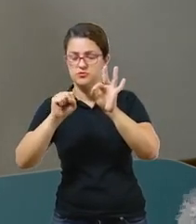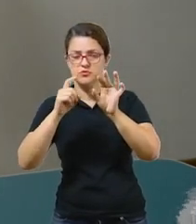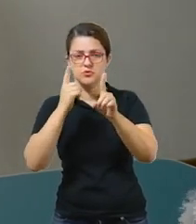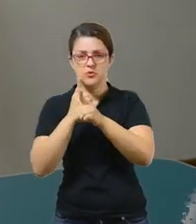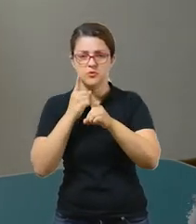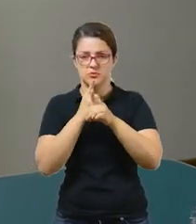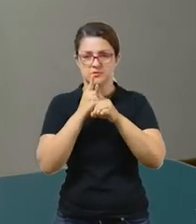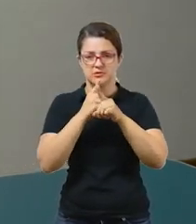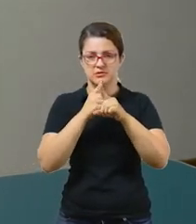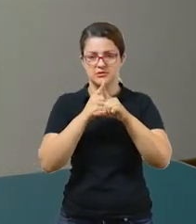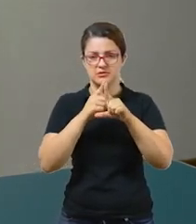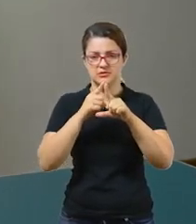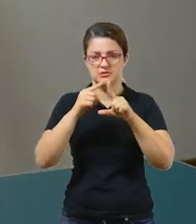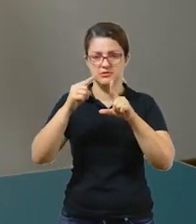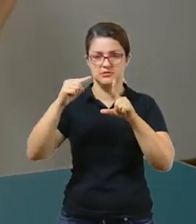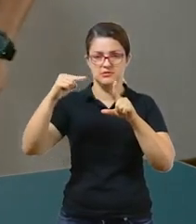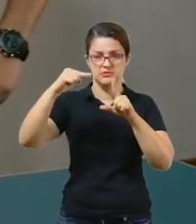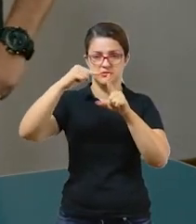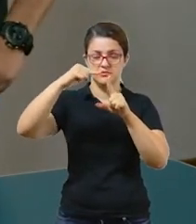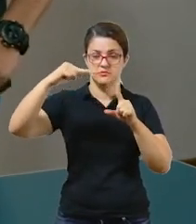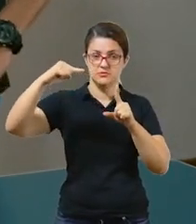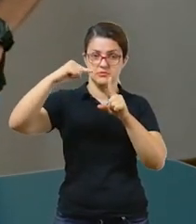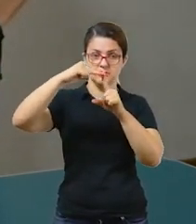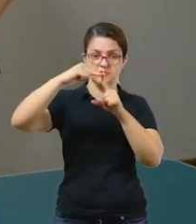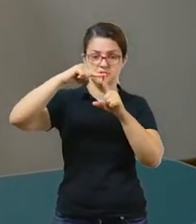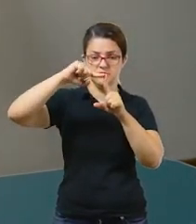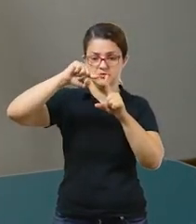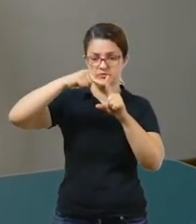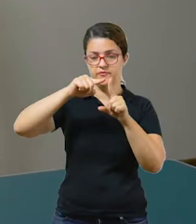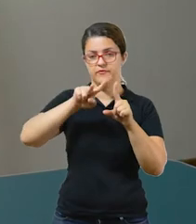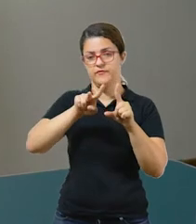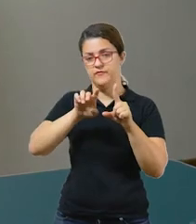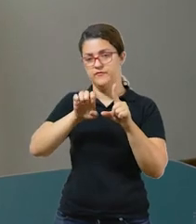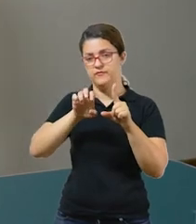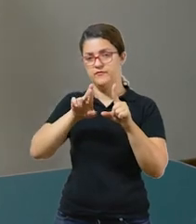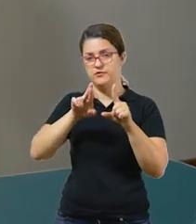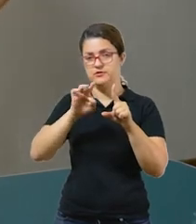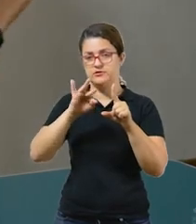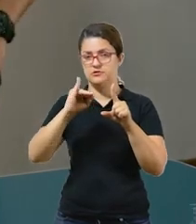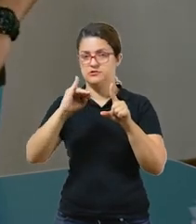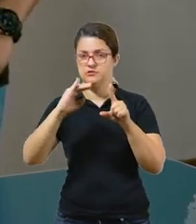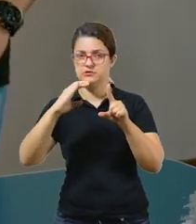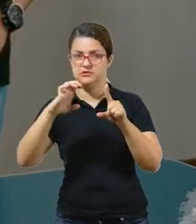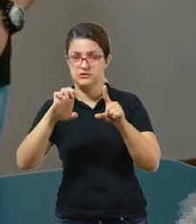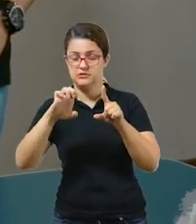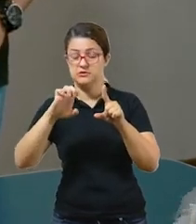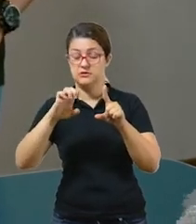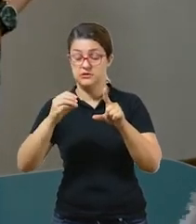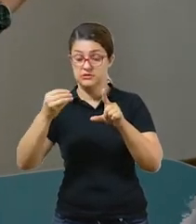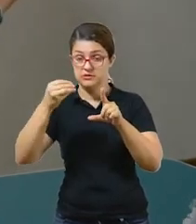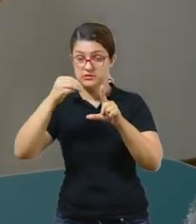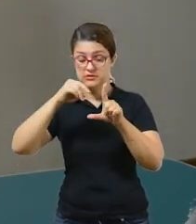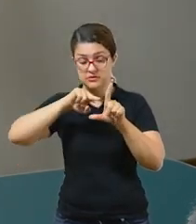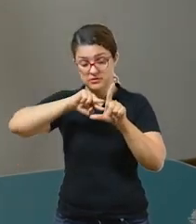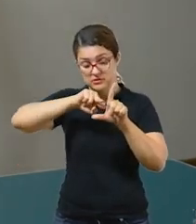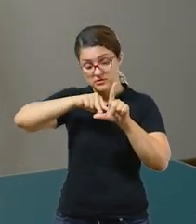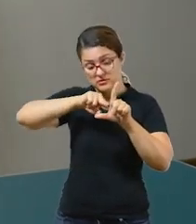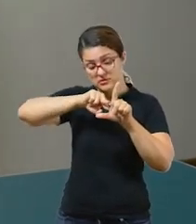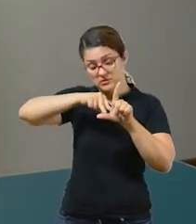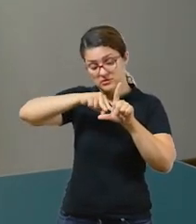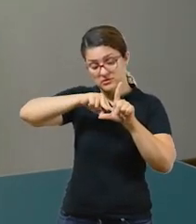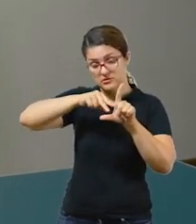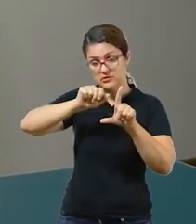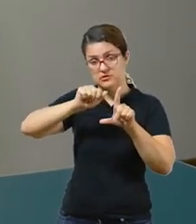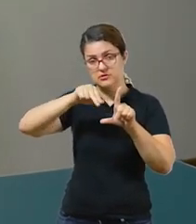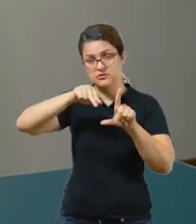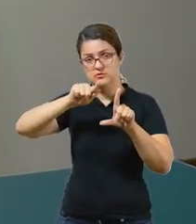cada vértice. Elas se encontram e aí elas formam o contorno do polígono. E os ângulos internos? Os ângulos